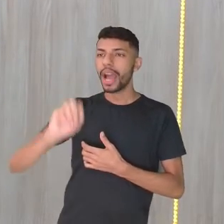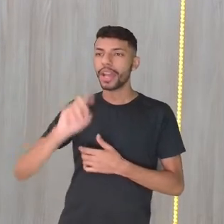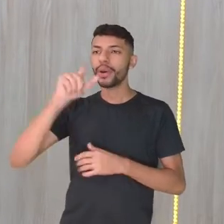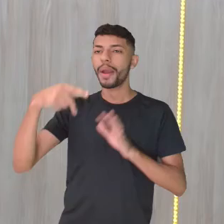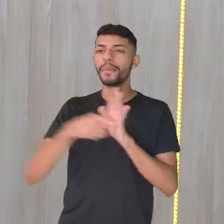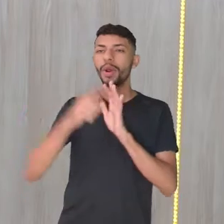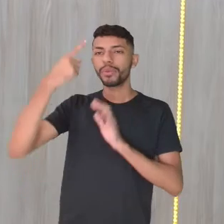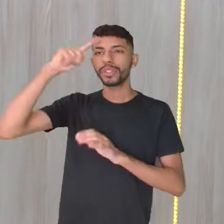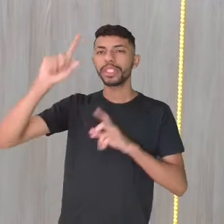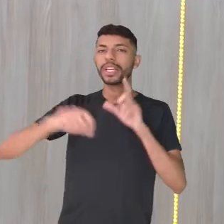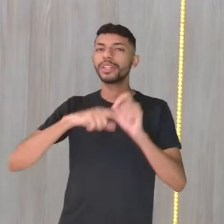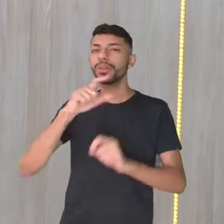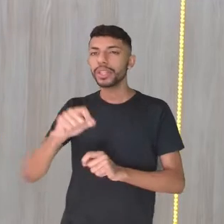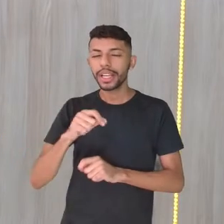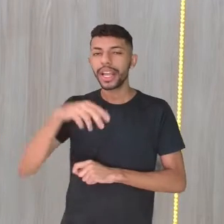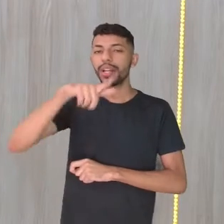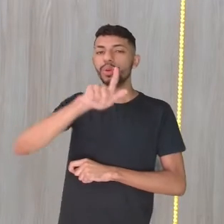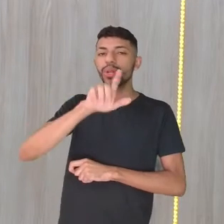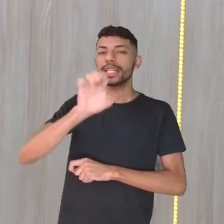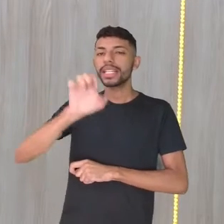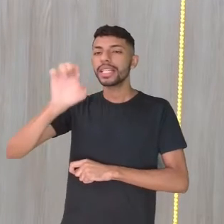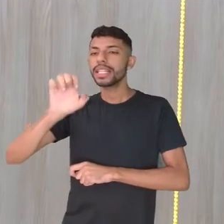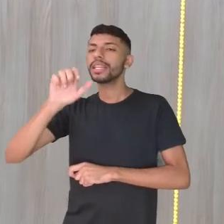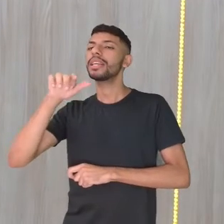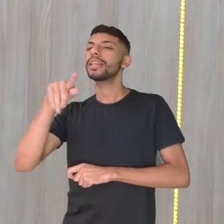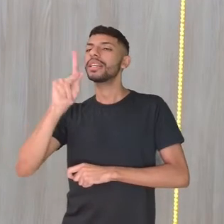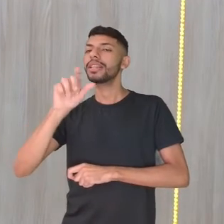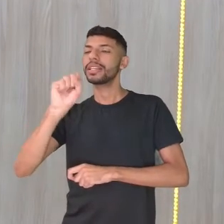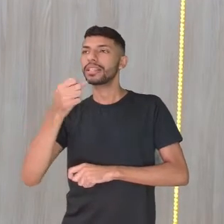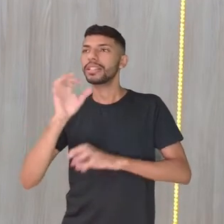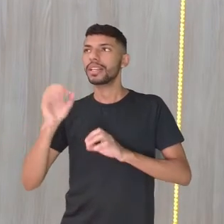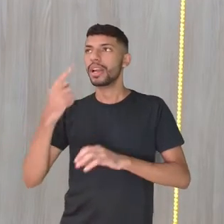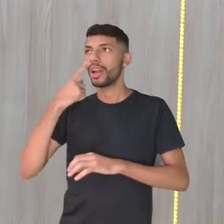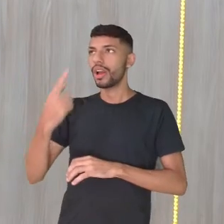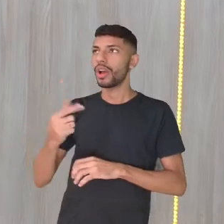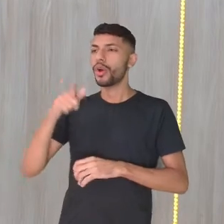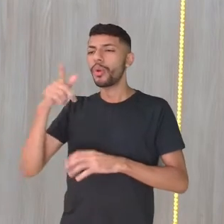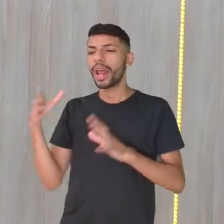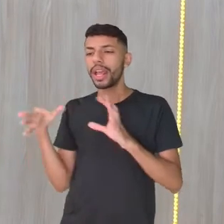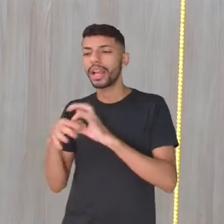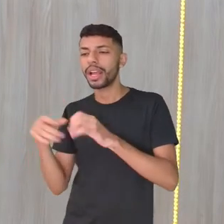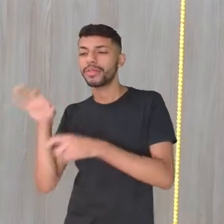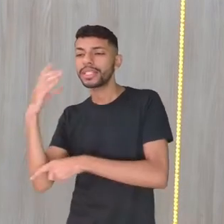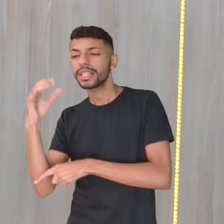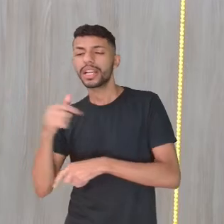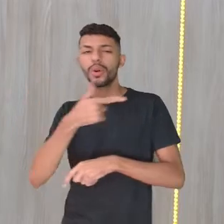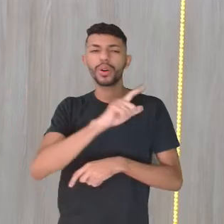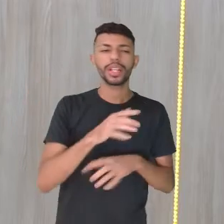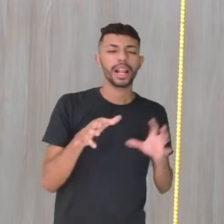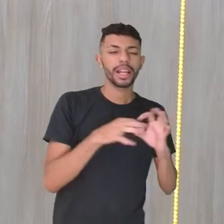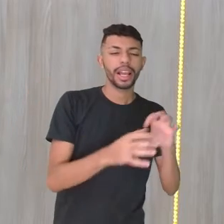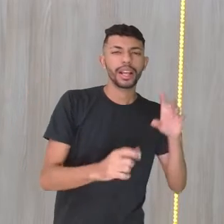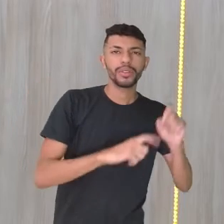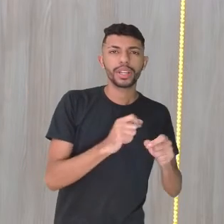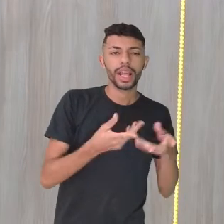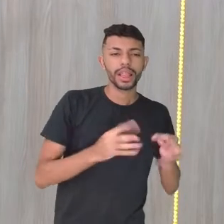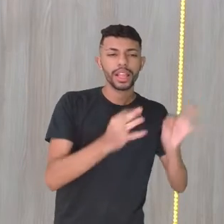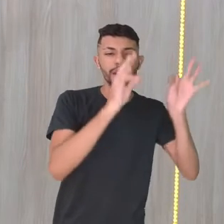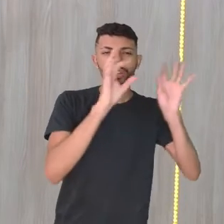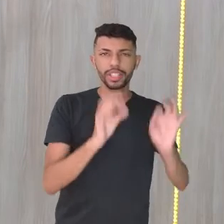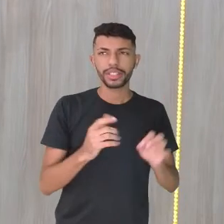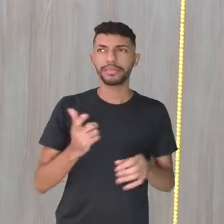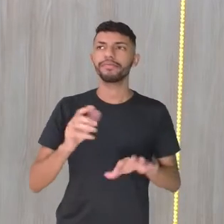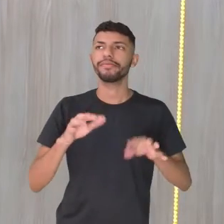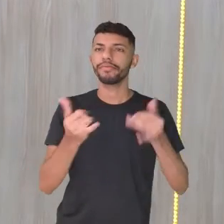diferentes. Nerds e geeks, tem uma diferença sozinha. Um é mais relacionado à ciência, outro é mais relacionado à tecnologia